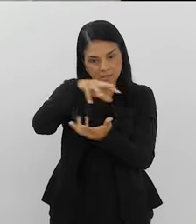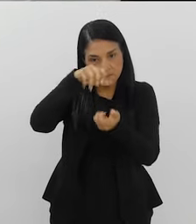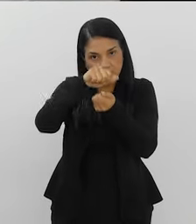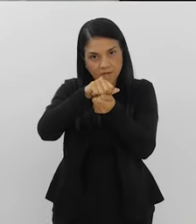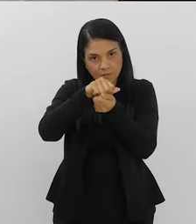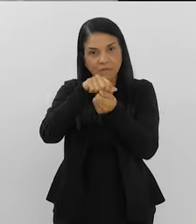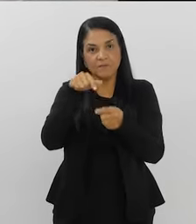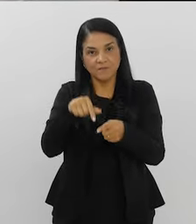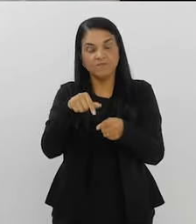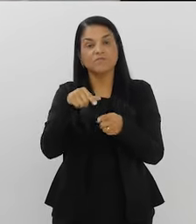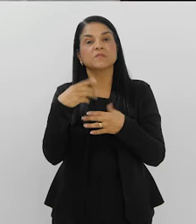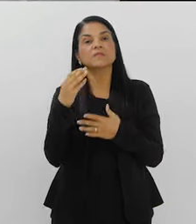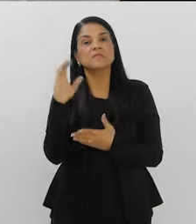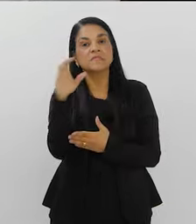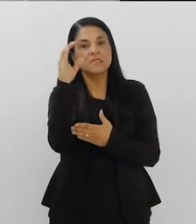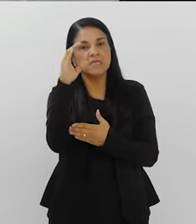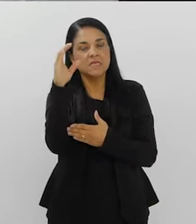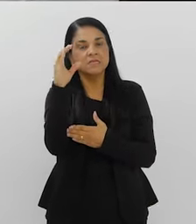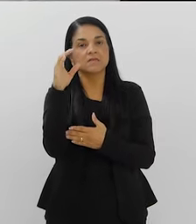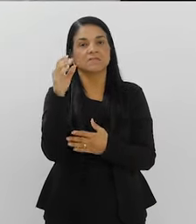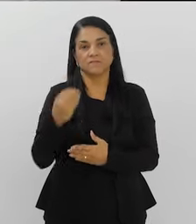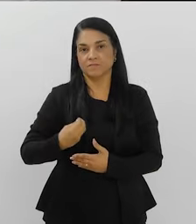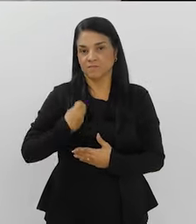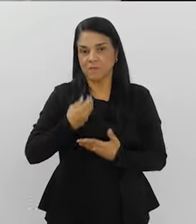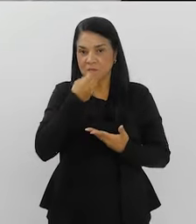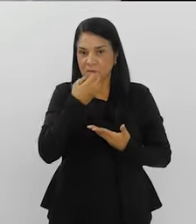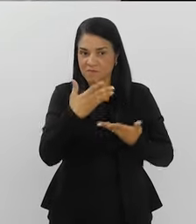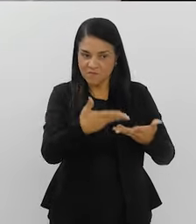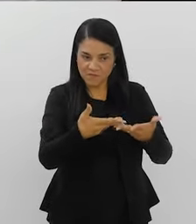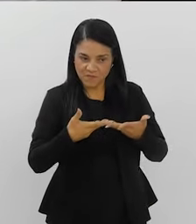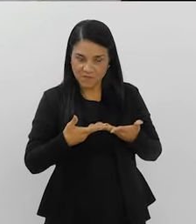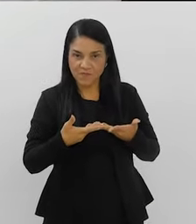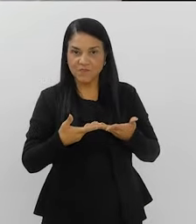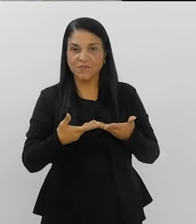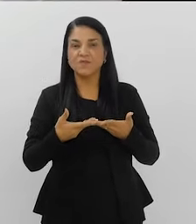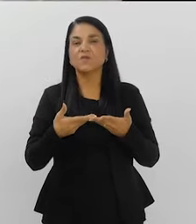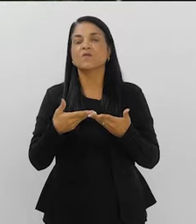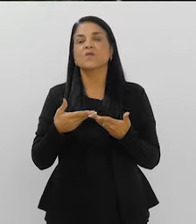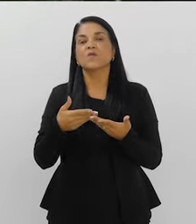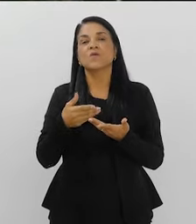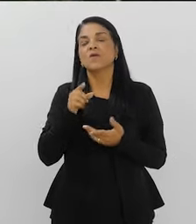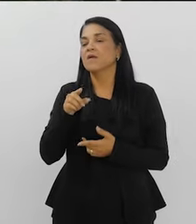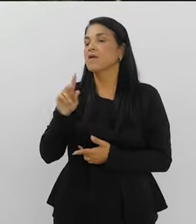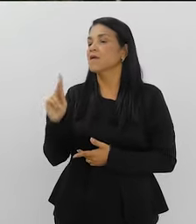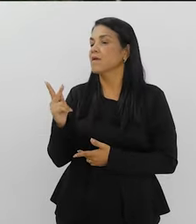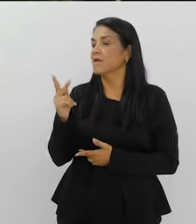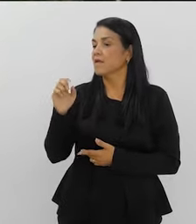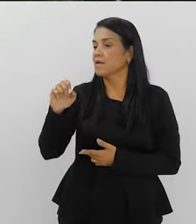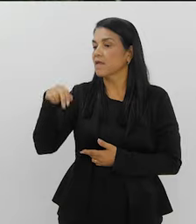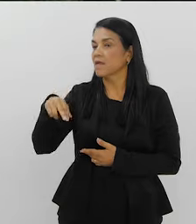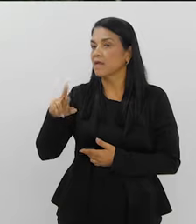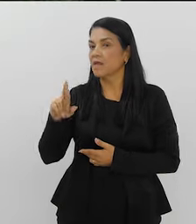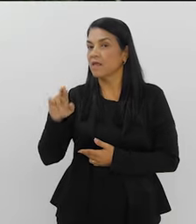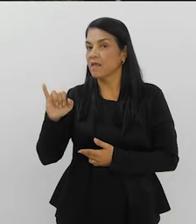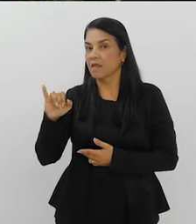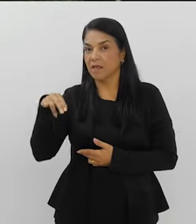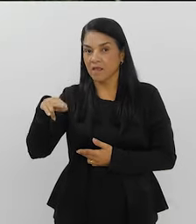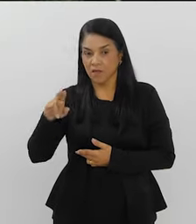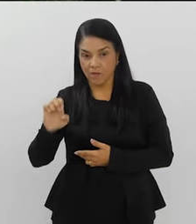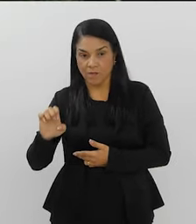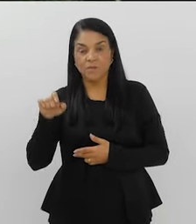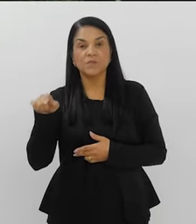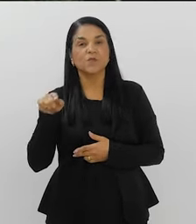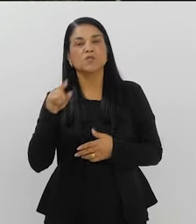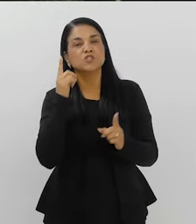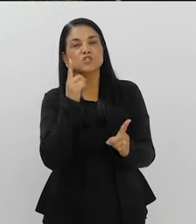muito bem-vindos ao Ciência Existência, obrigada pela presença aqui. Eu queria começar. Henrico, essa substância cocaína, ela já